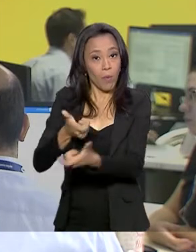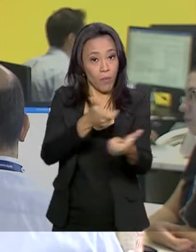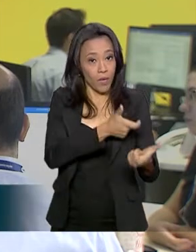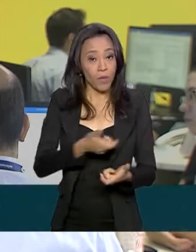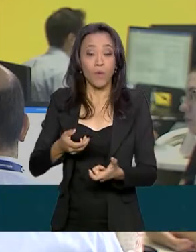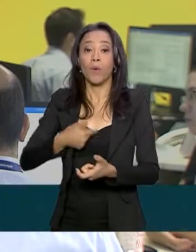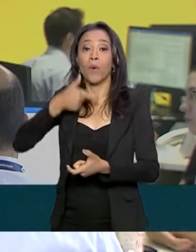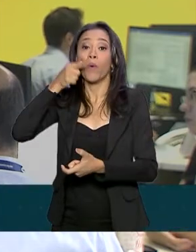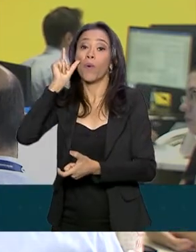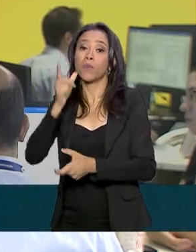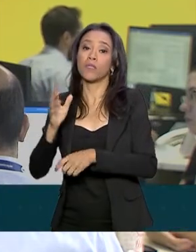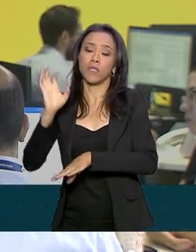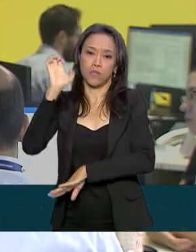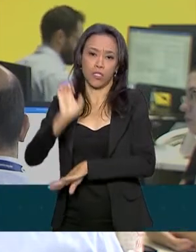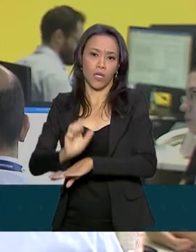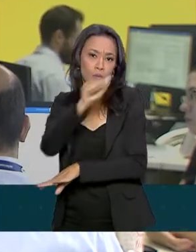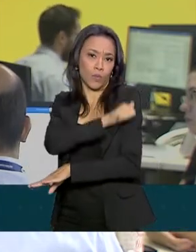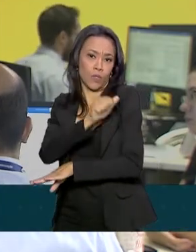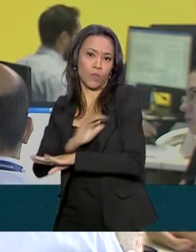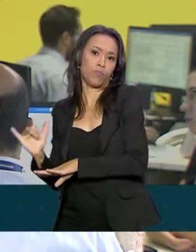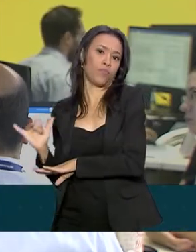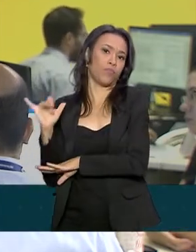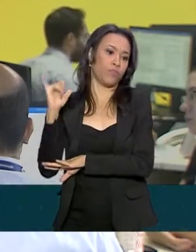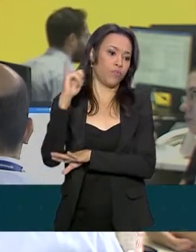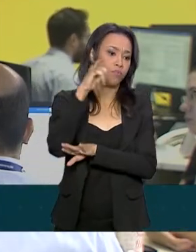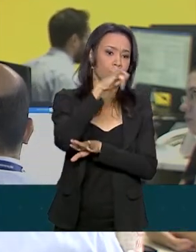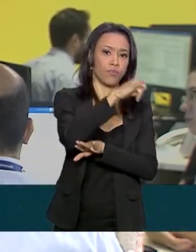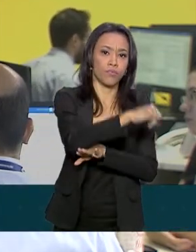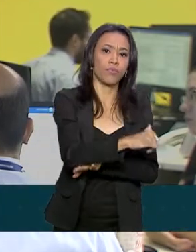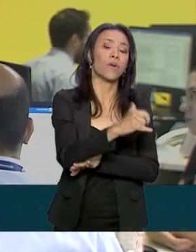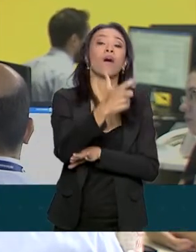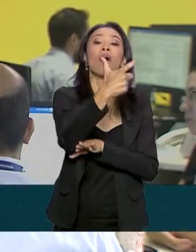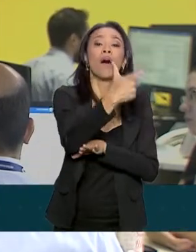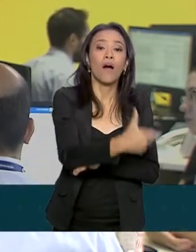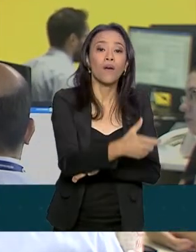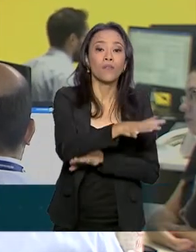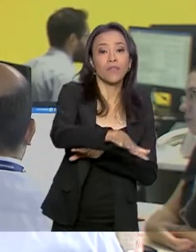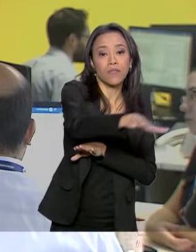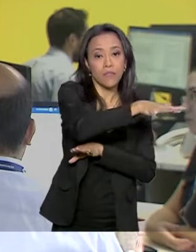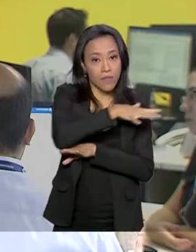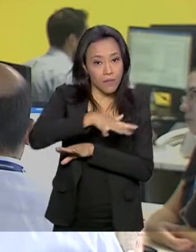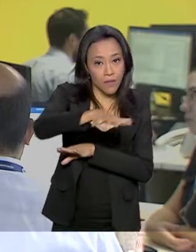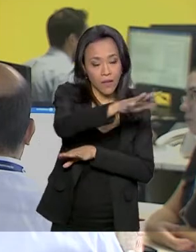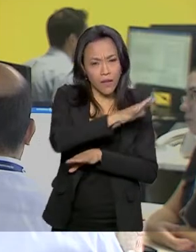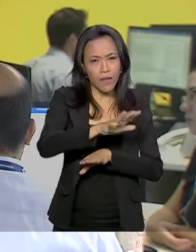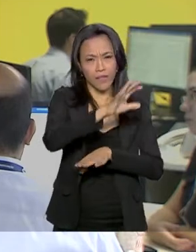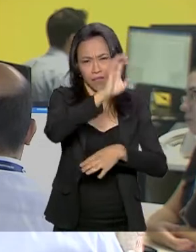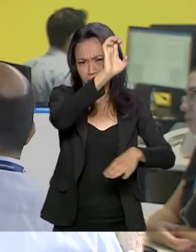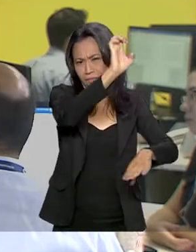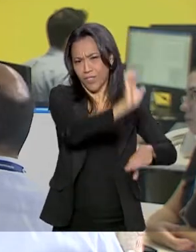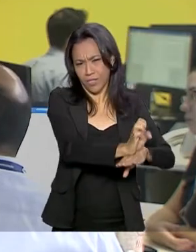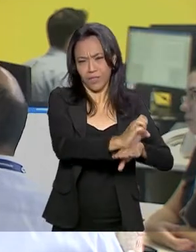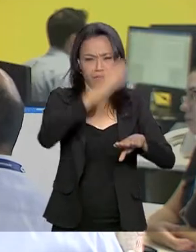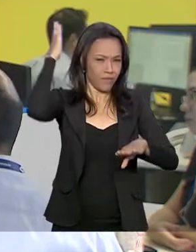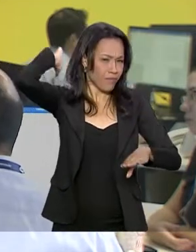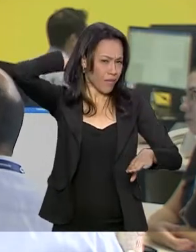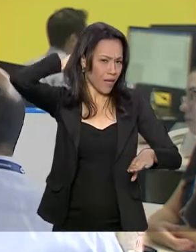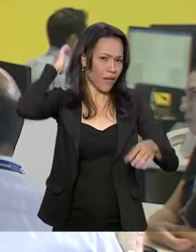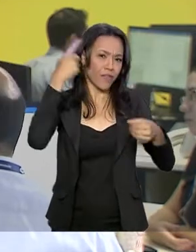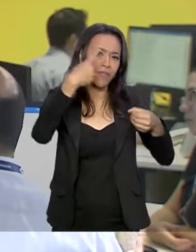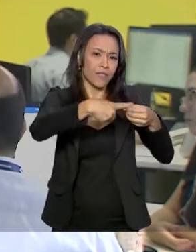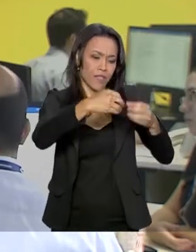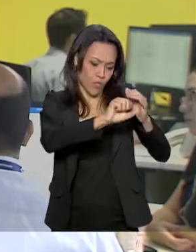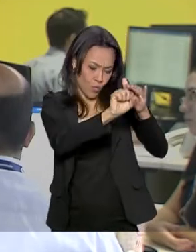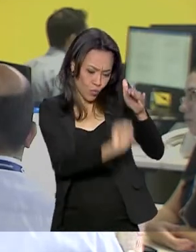base aérea do Galeão, no avião da FAB, rumo ao município de Novo Progresso, na Serra do Cachimbo, que fica no sudoeste do Pará. Os